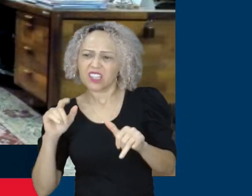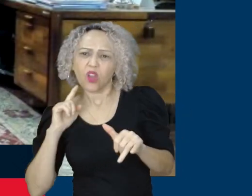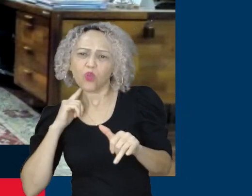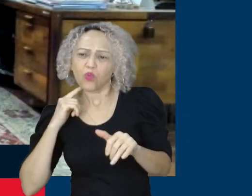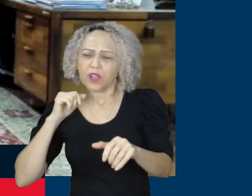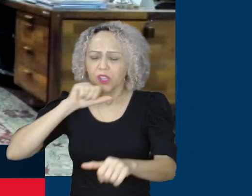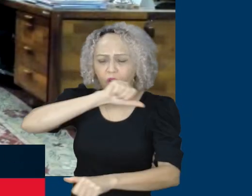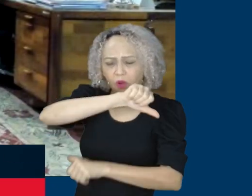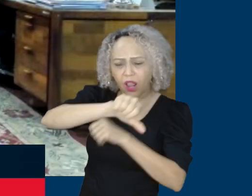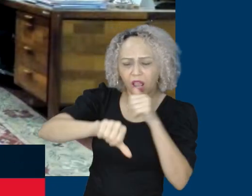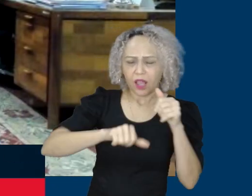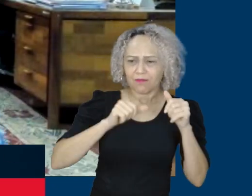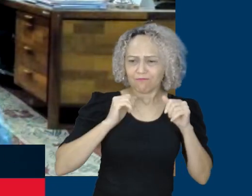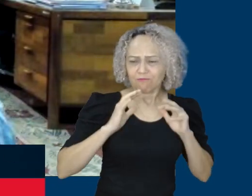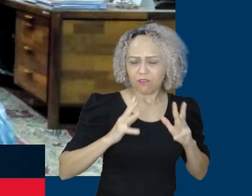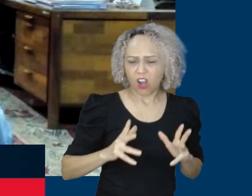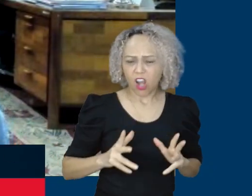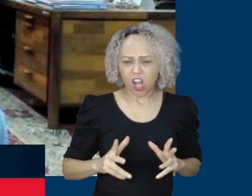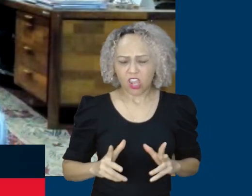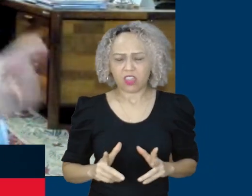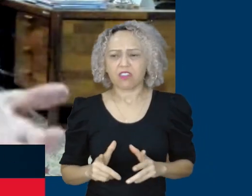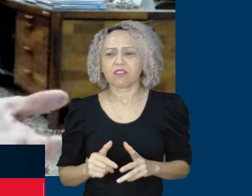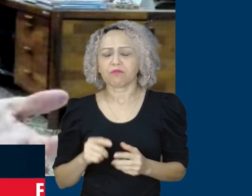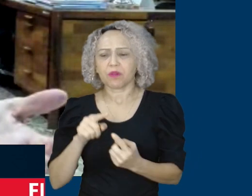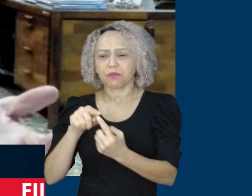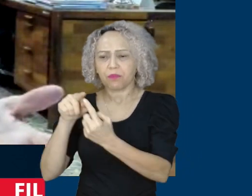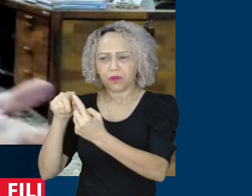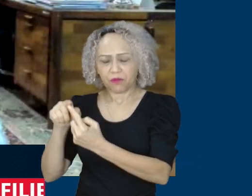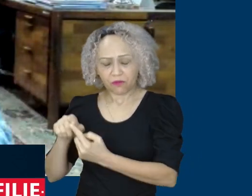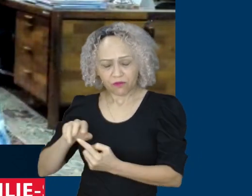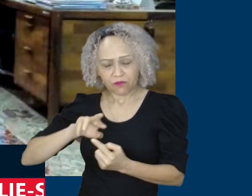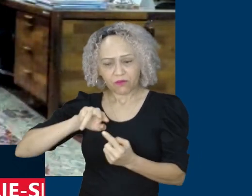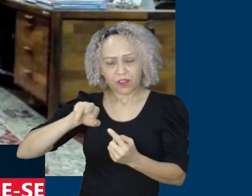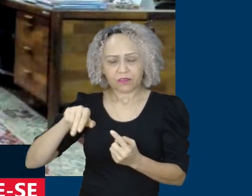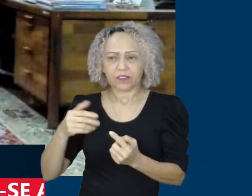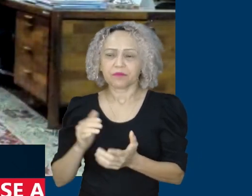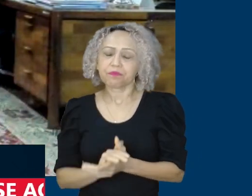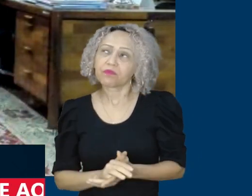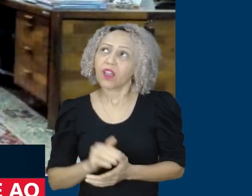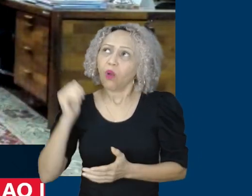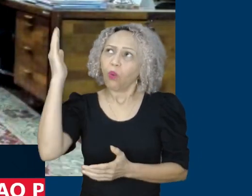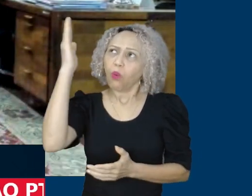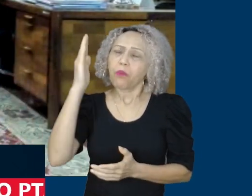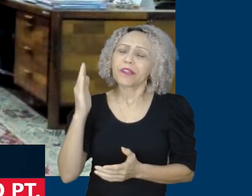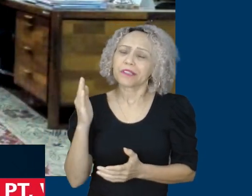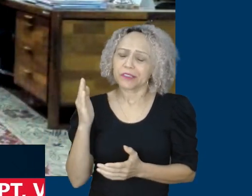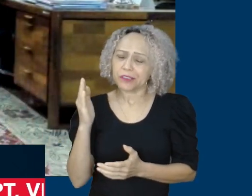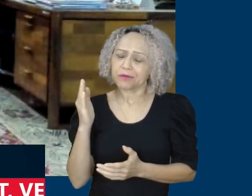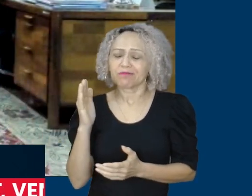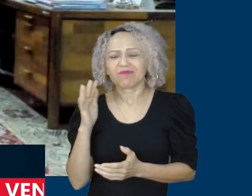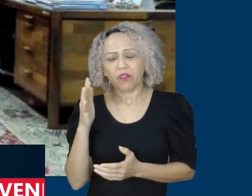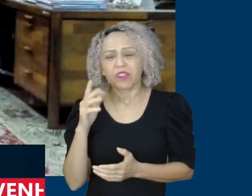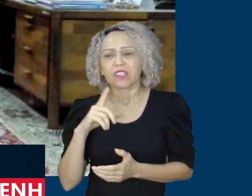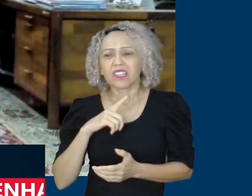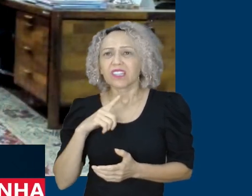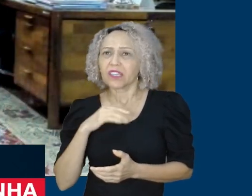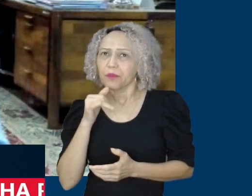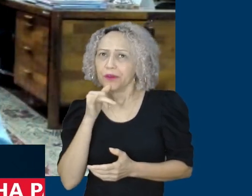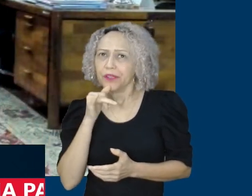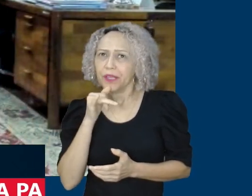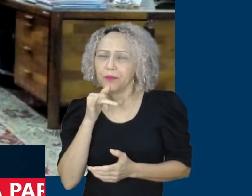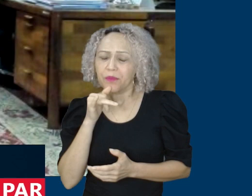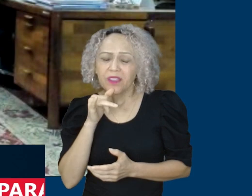é um dos países que talvez tenha uma das melhores fonte de energia limpa, seja através do álcool, seja através